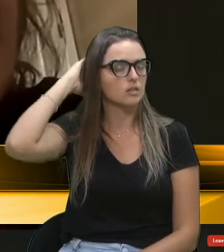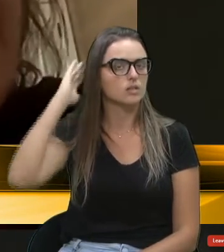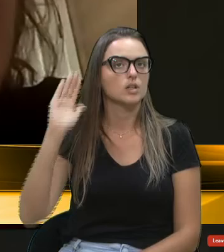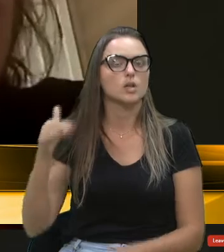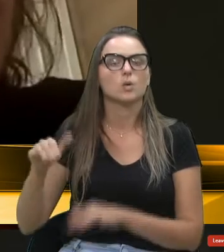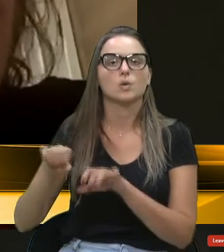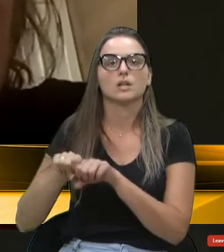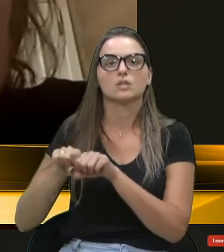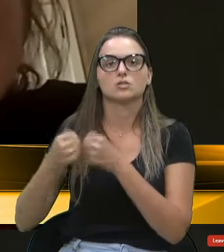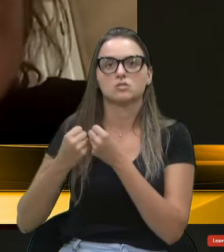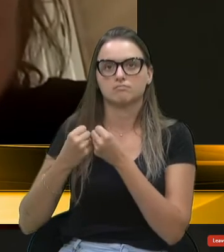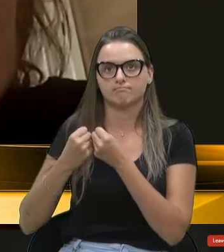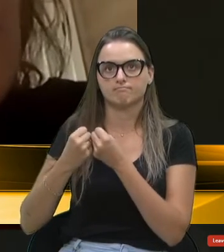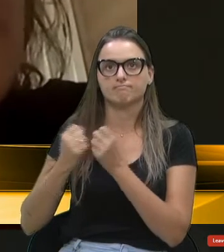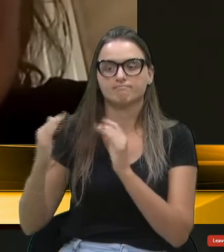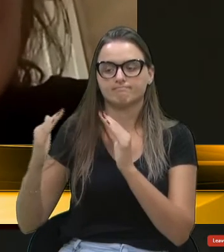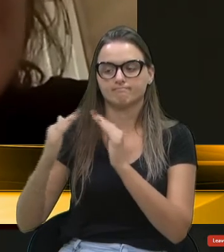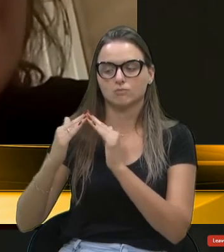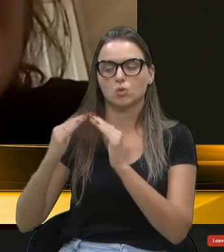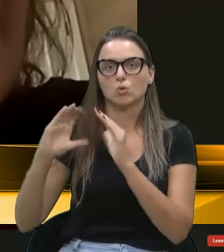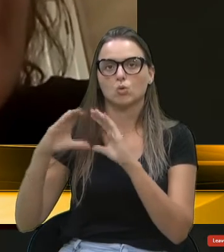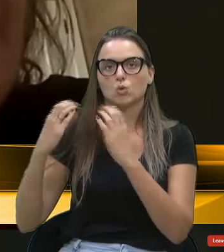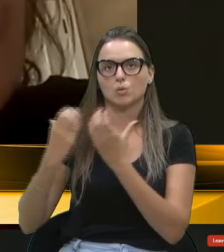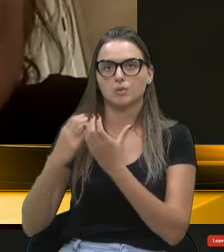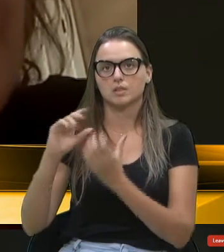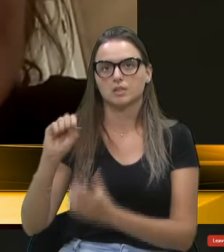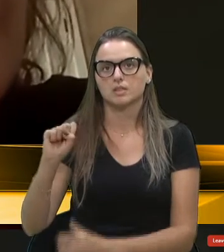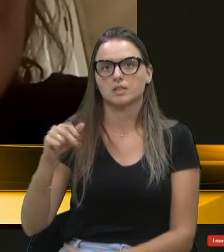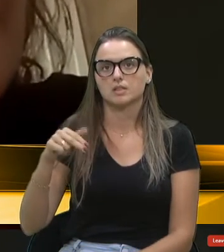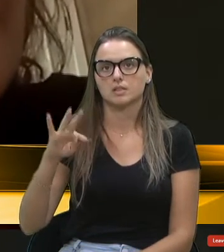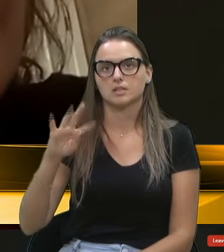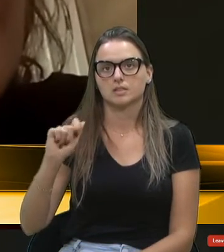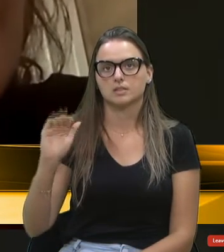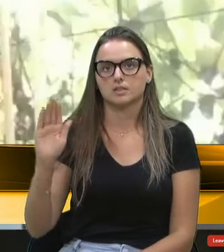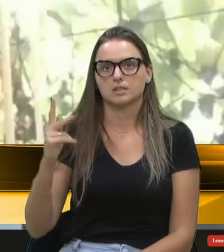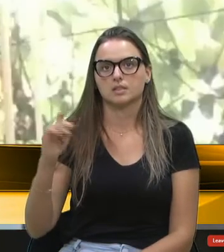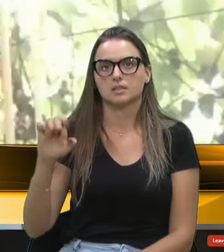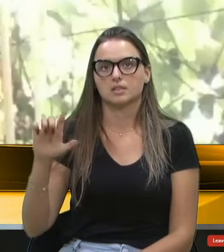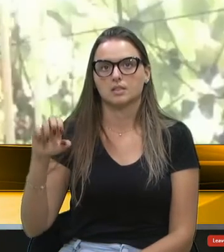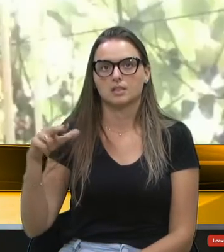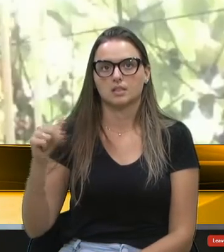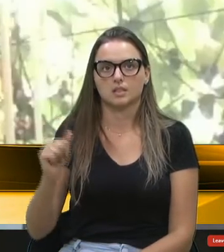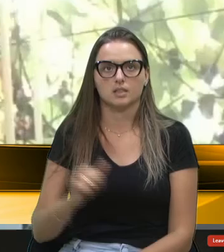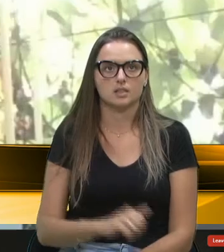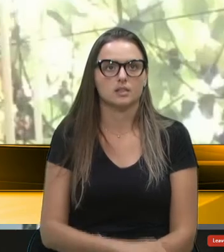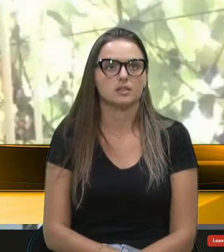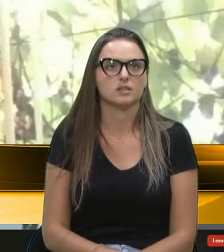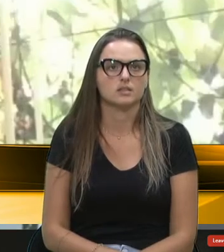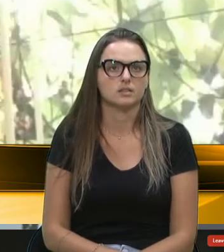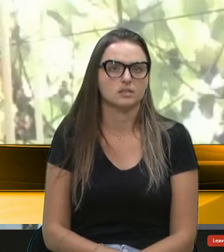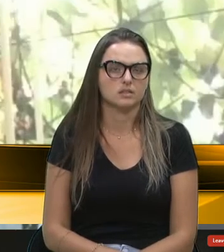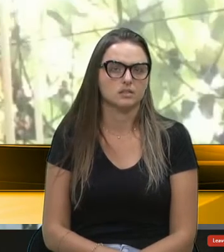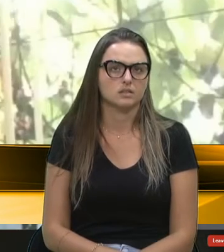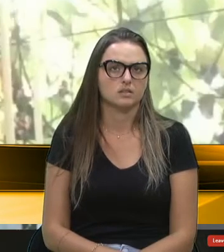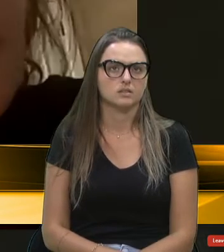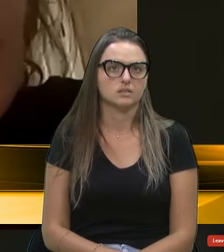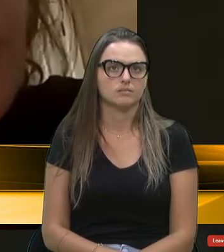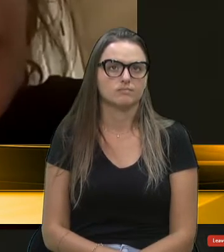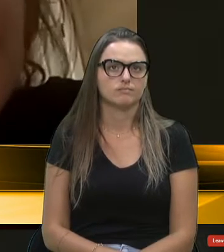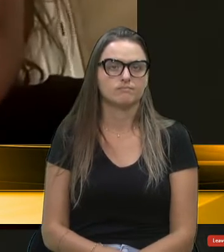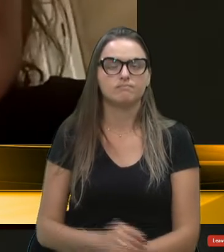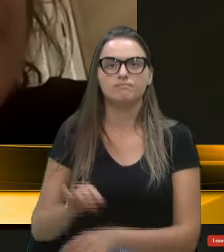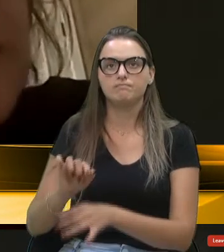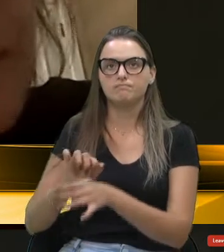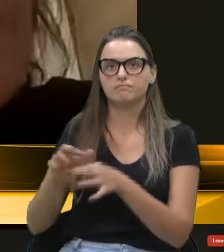demolir o Centro Comunitário Santa Helena Uma parte, senhora vereadora. No interior,